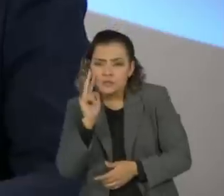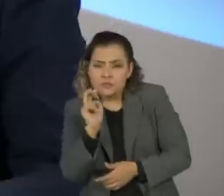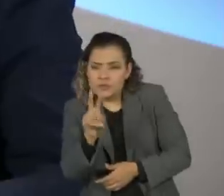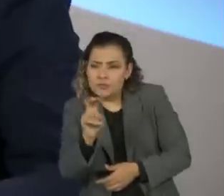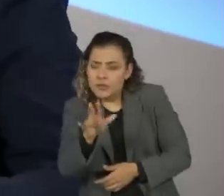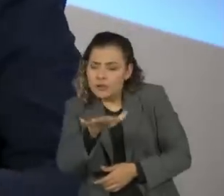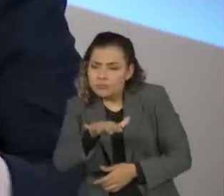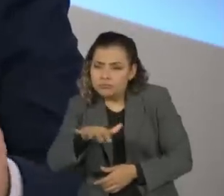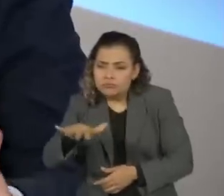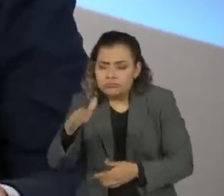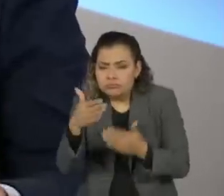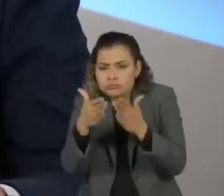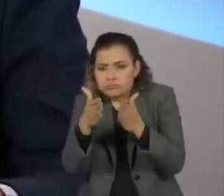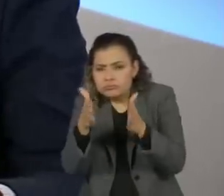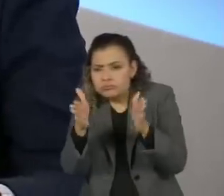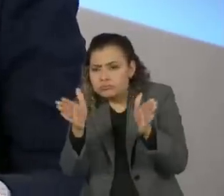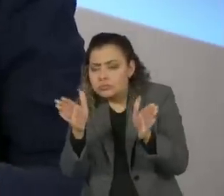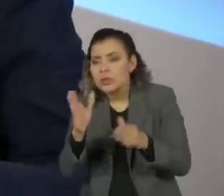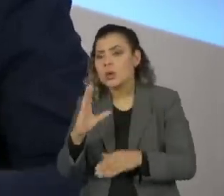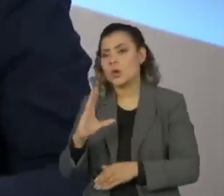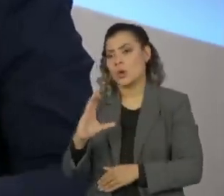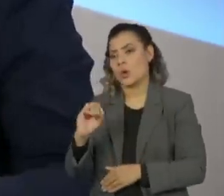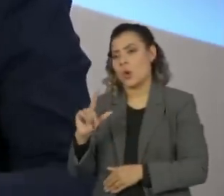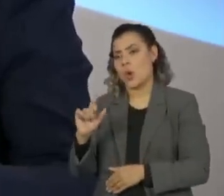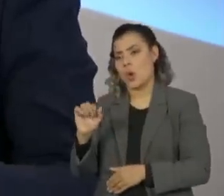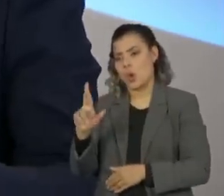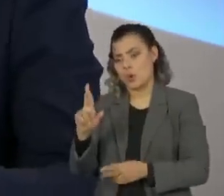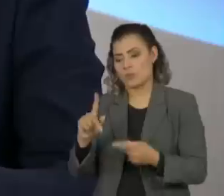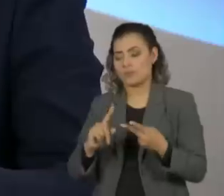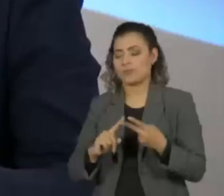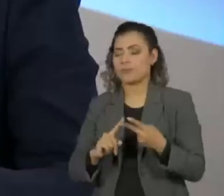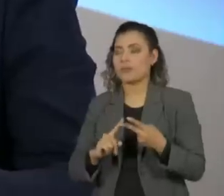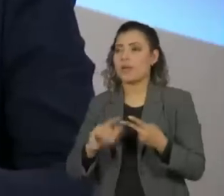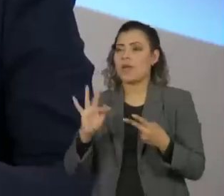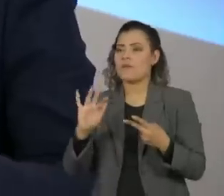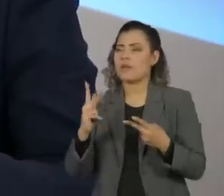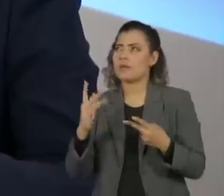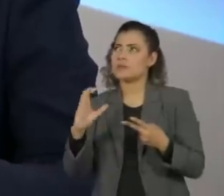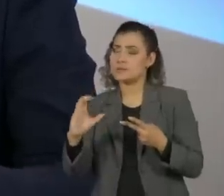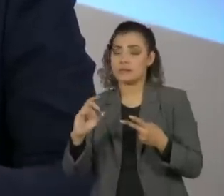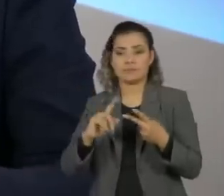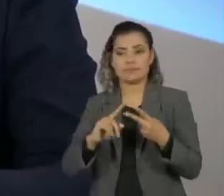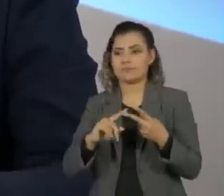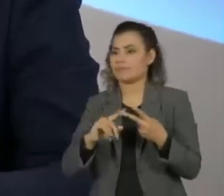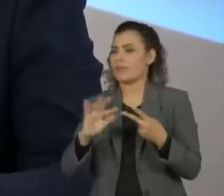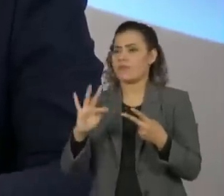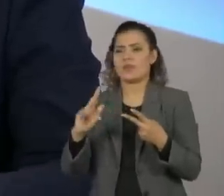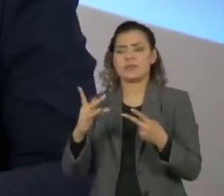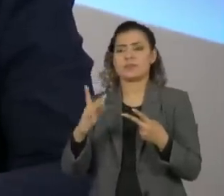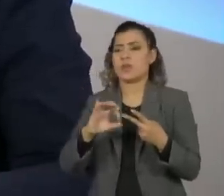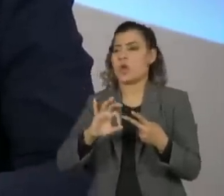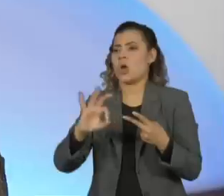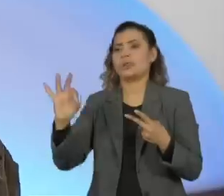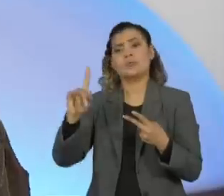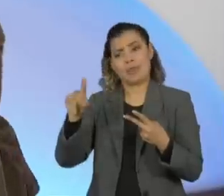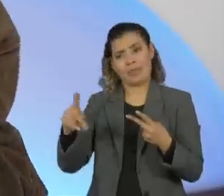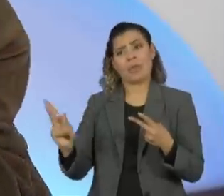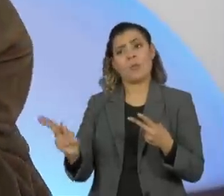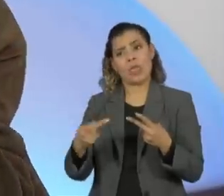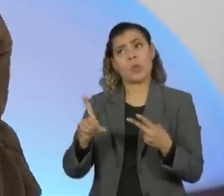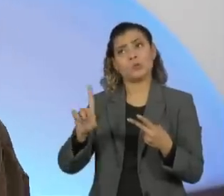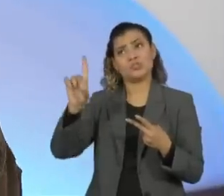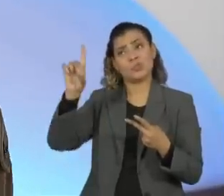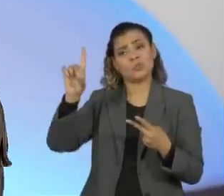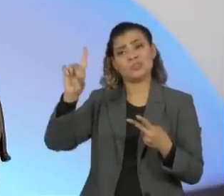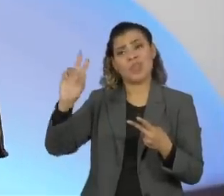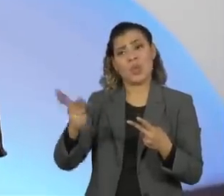pouquinho mais ampla, a gente teve Fernando Collor de Mel, Fernando Henrique Cardoso, obviamente, foi um erro de percurso. Um erro de percurso, olha. Foi